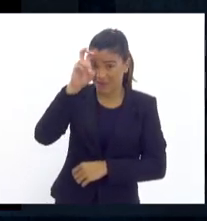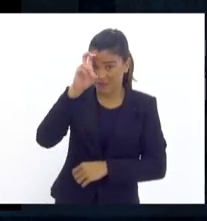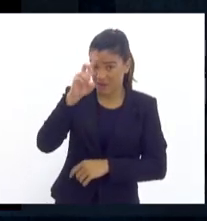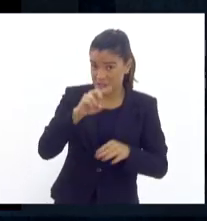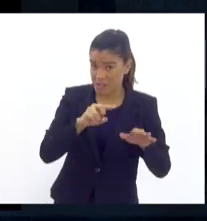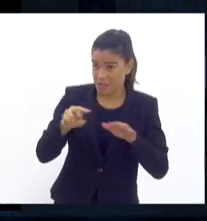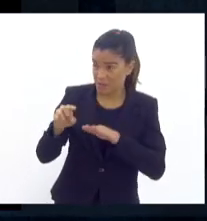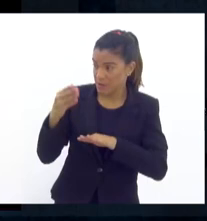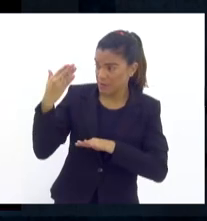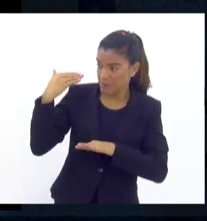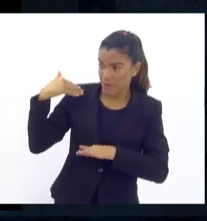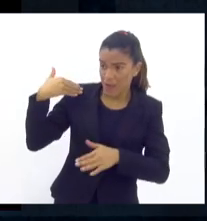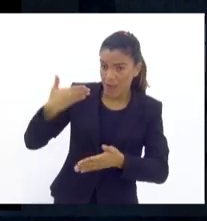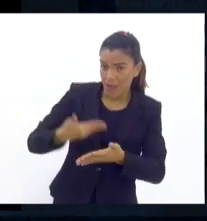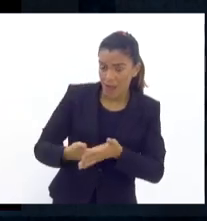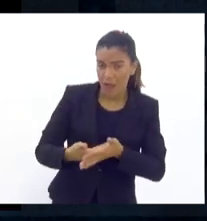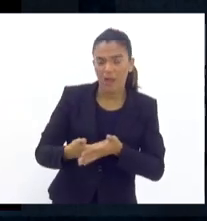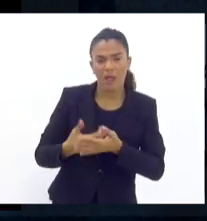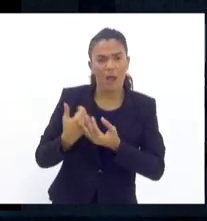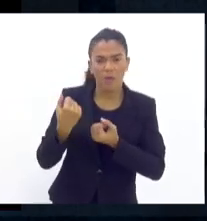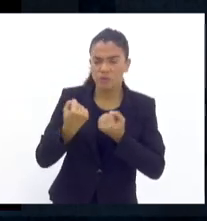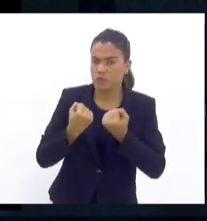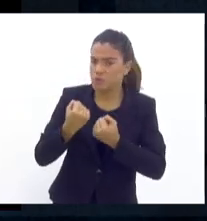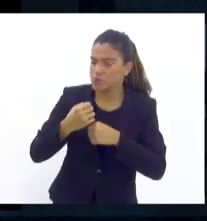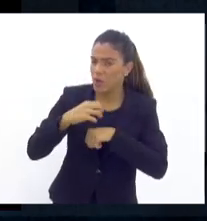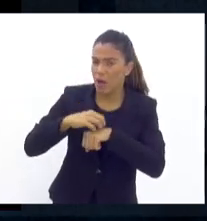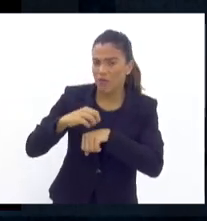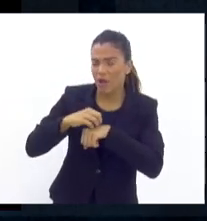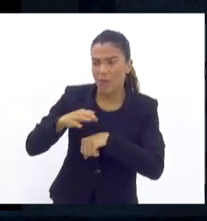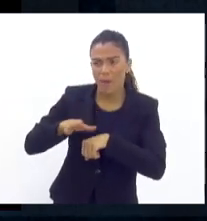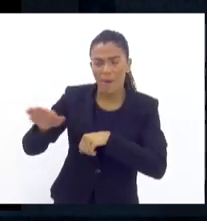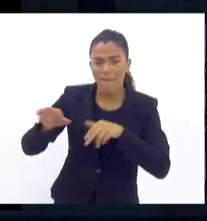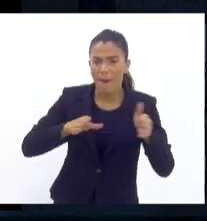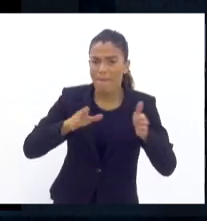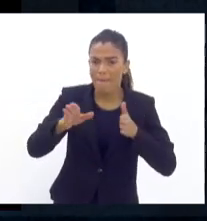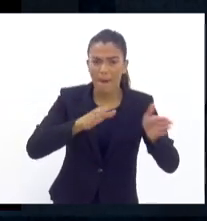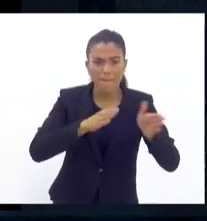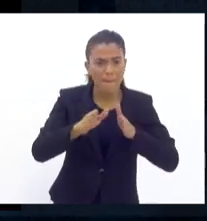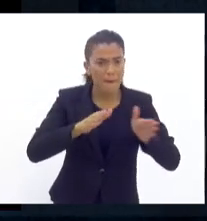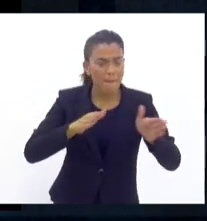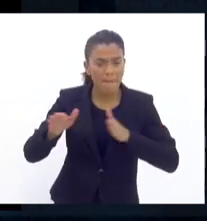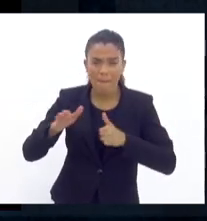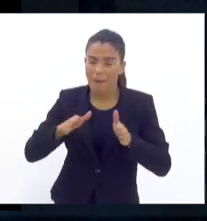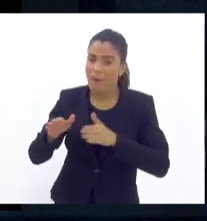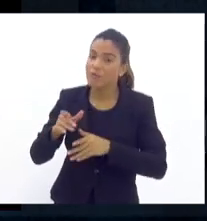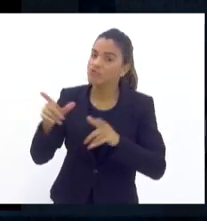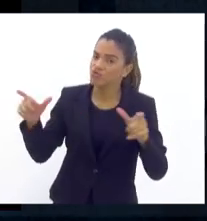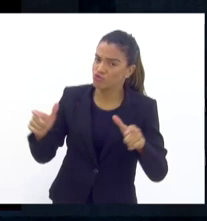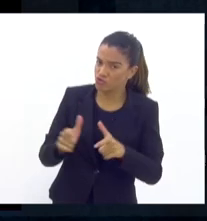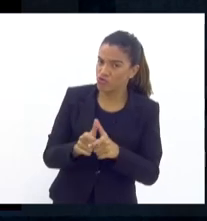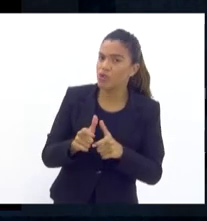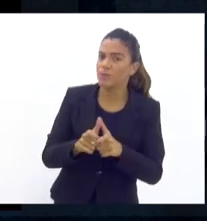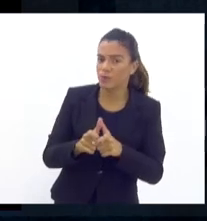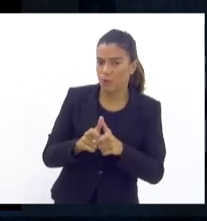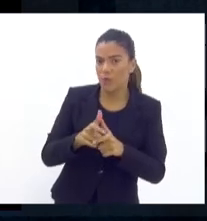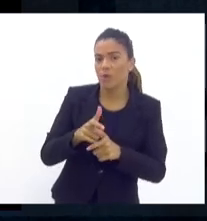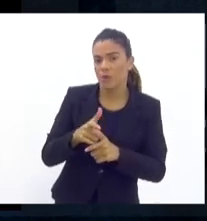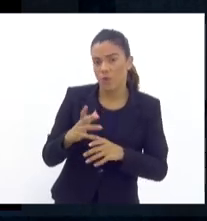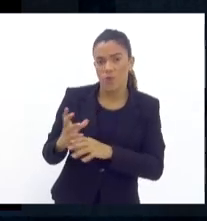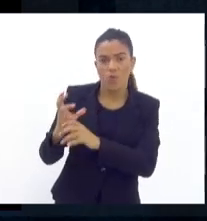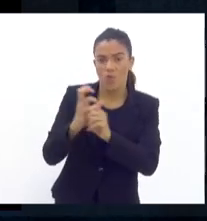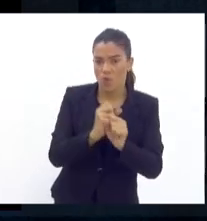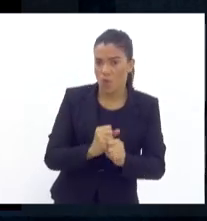muito grande de viaturas e de policiamento nesse bairro devido ao roubo de veículo, que, como o doutor Bruno falou, nós já temos